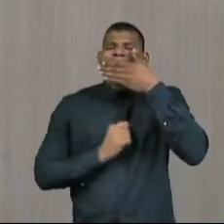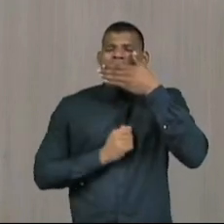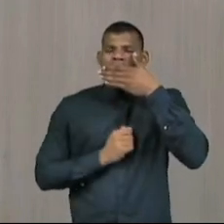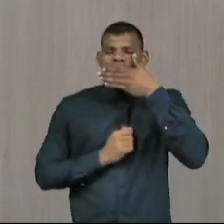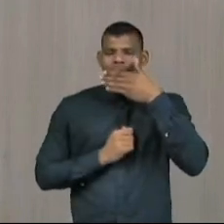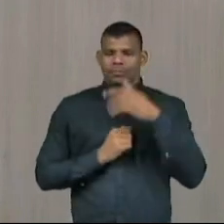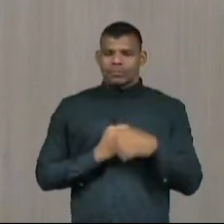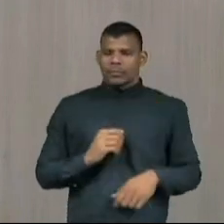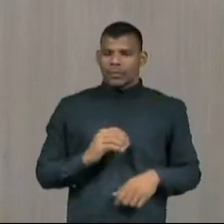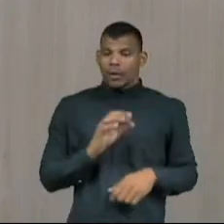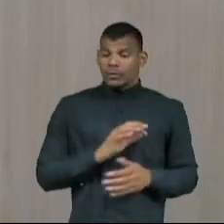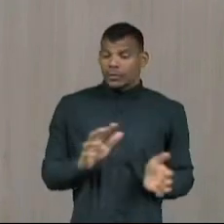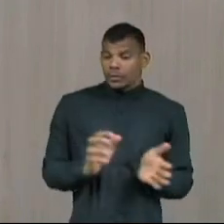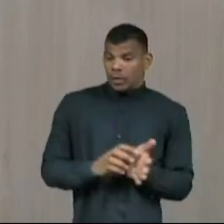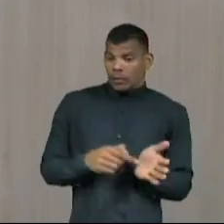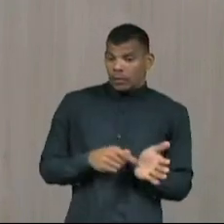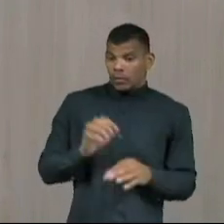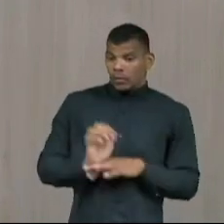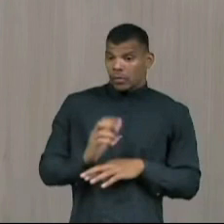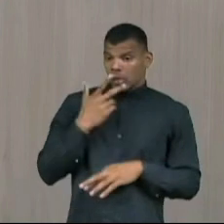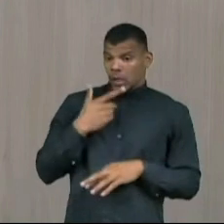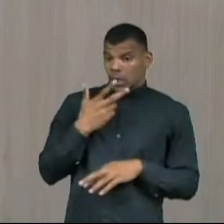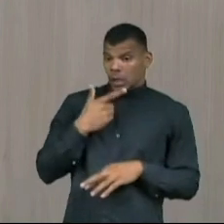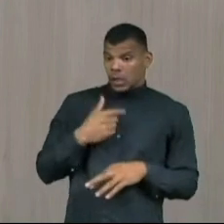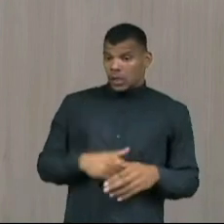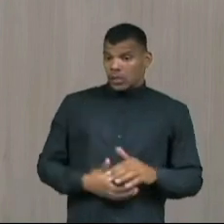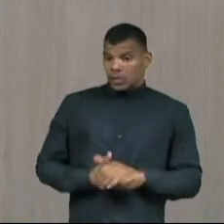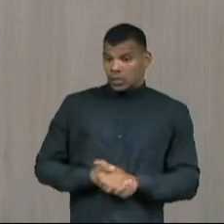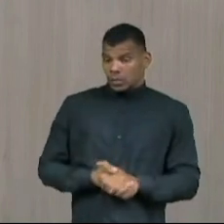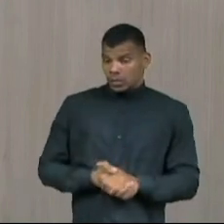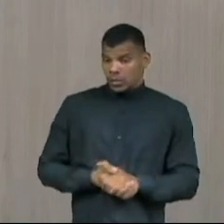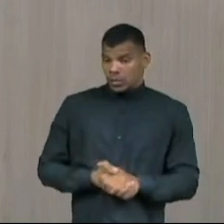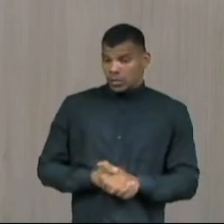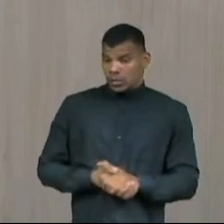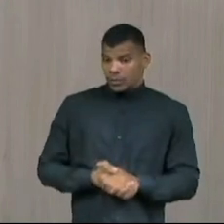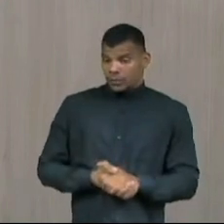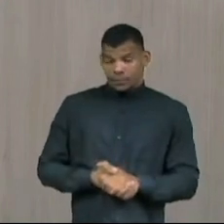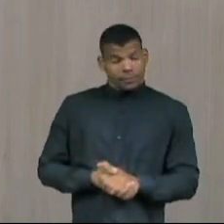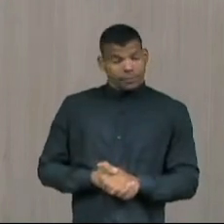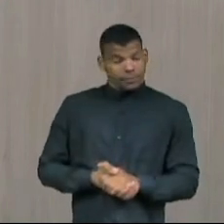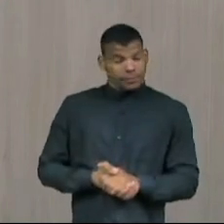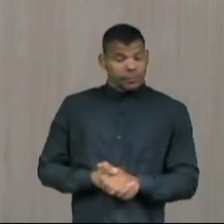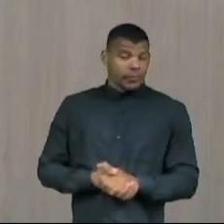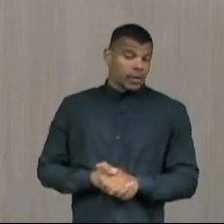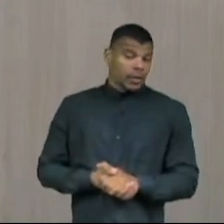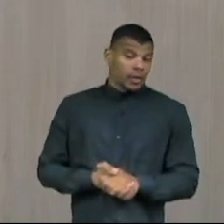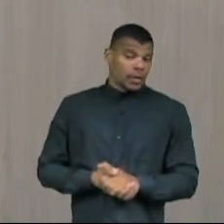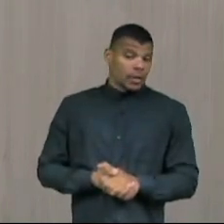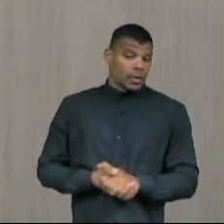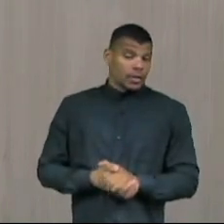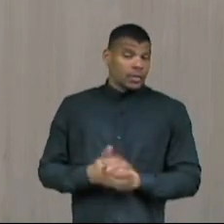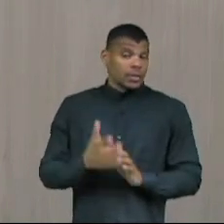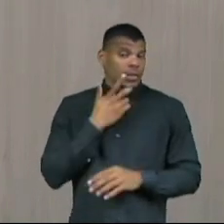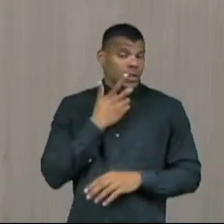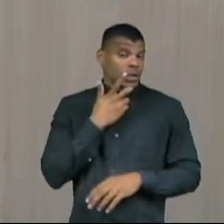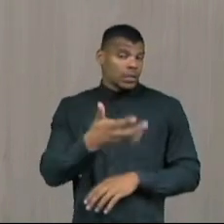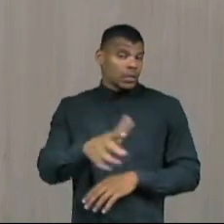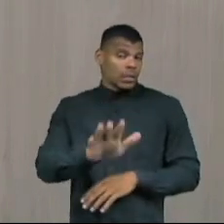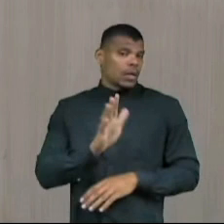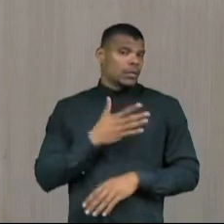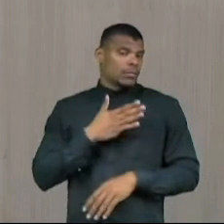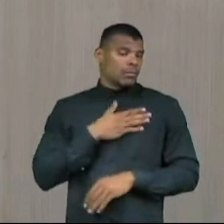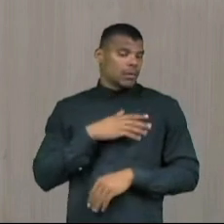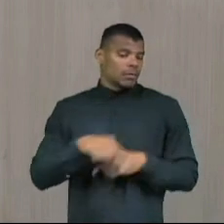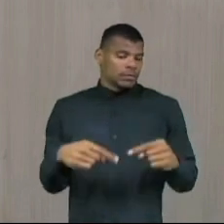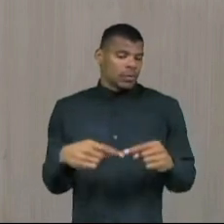dos servidores públicos do estado. Enfim, fica aí também a provocação, como disse, não queria, não pretendia